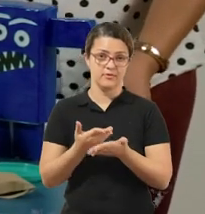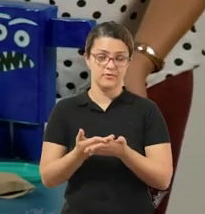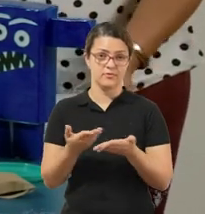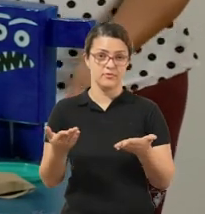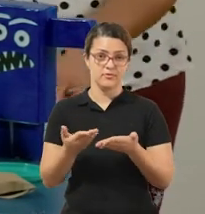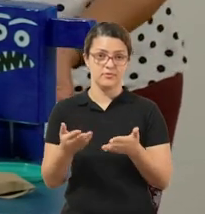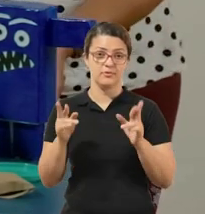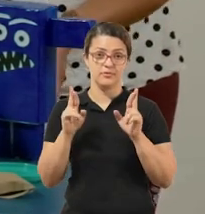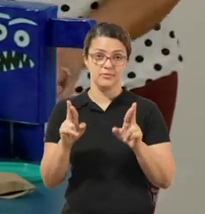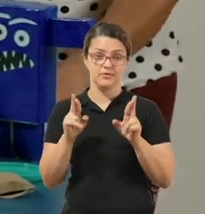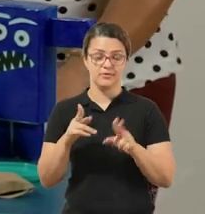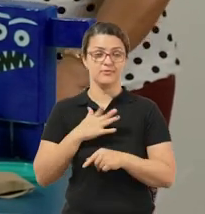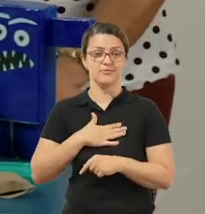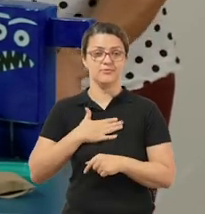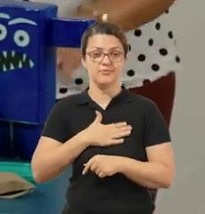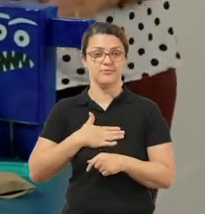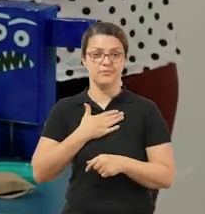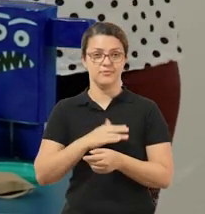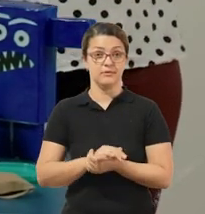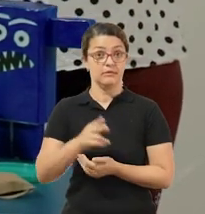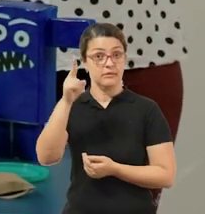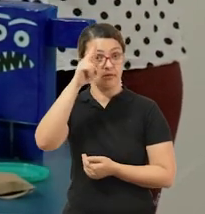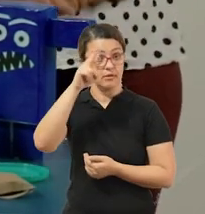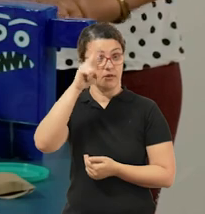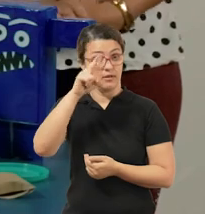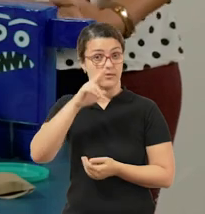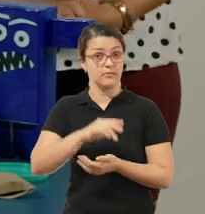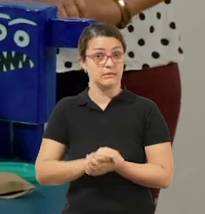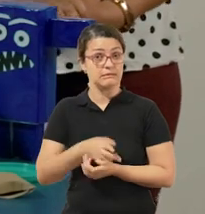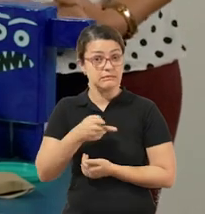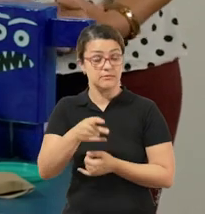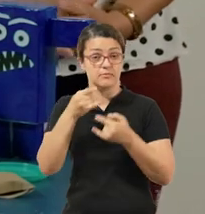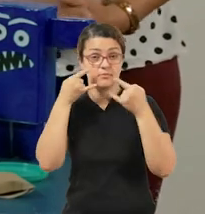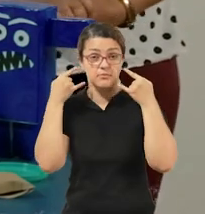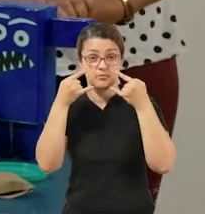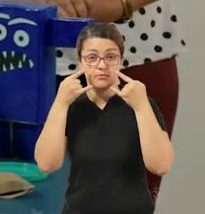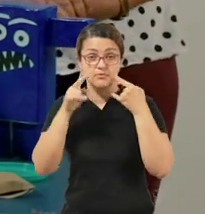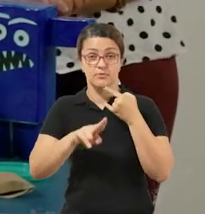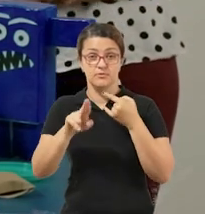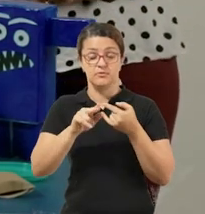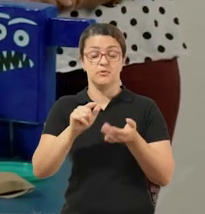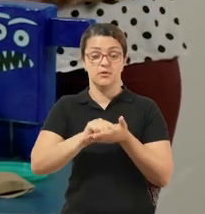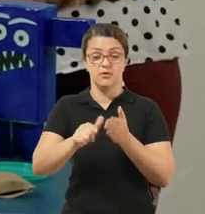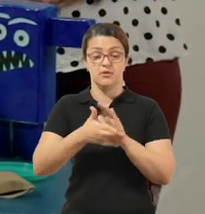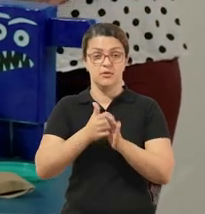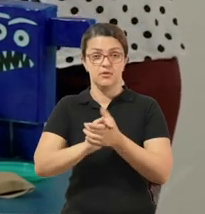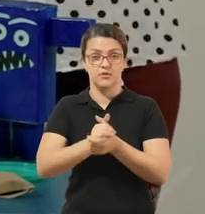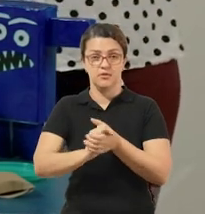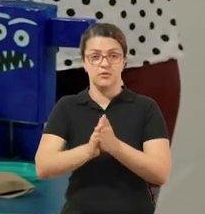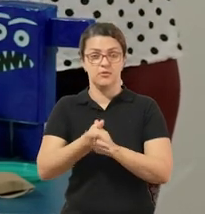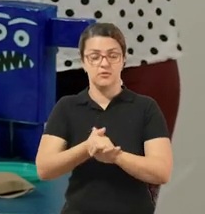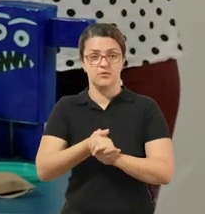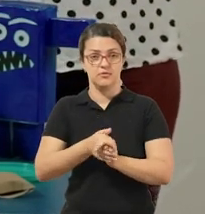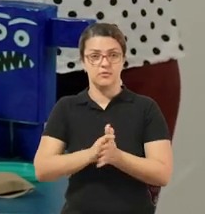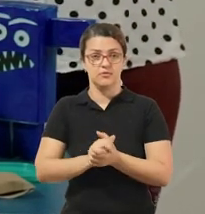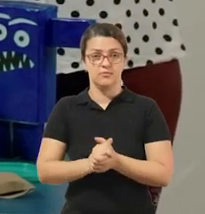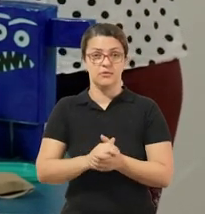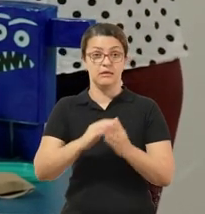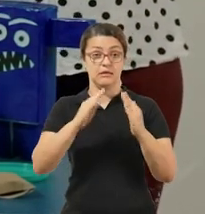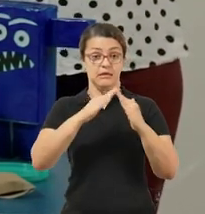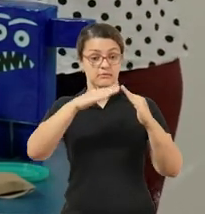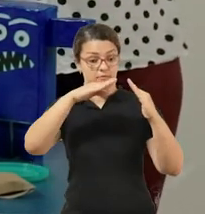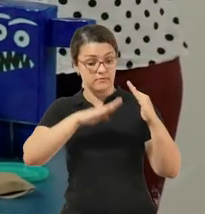aula de hoje. Espero que vocês tenham gostado. Não me esqueçam, usem sempre máscara, lavem as mãozinhas e